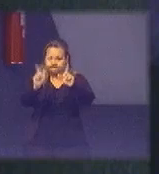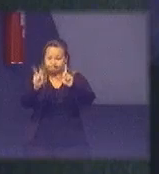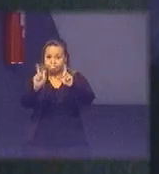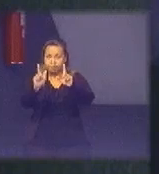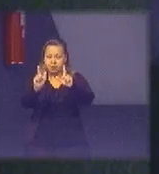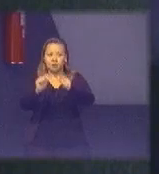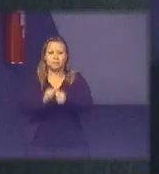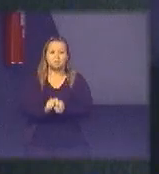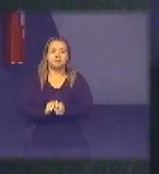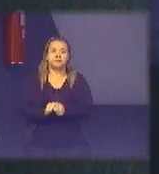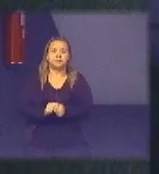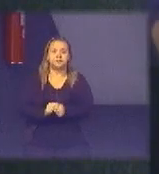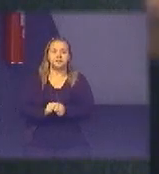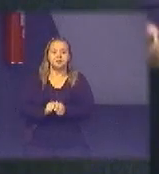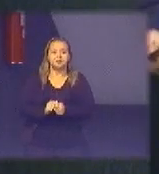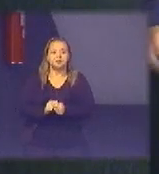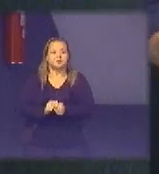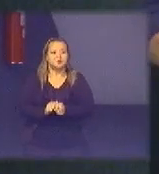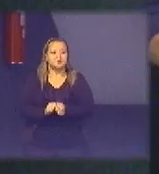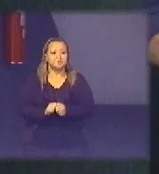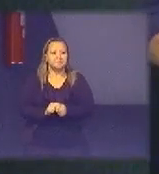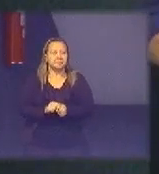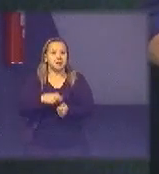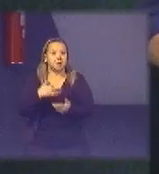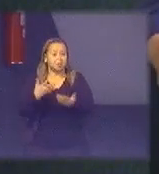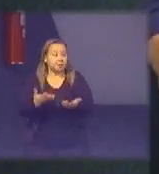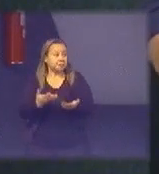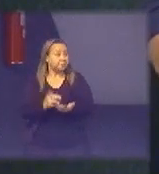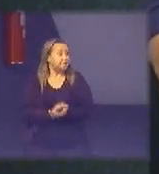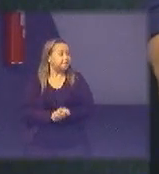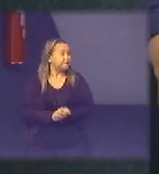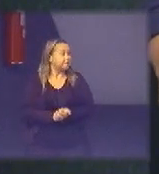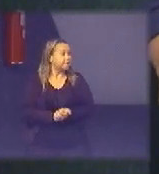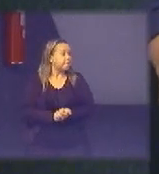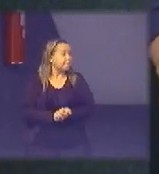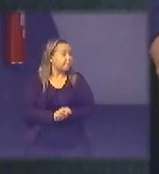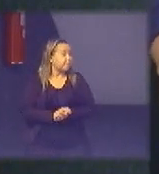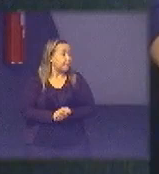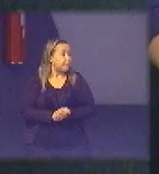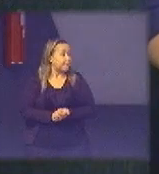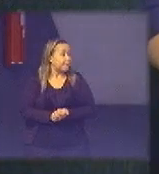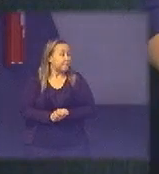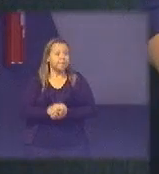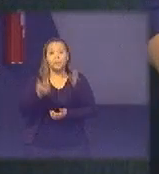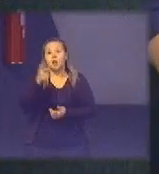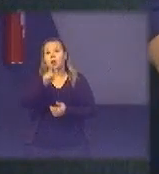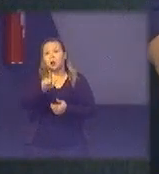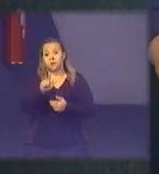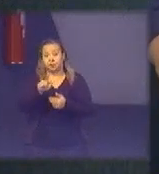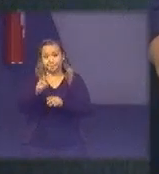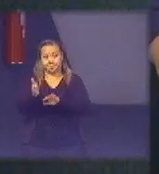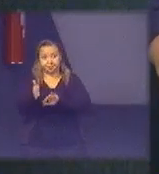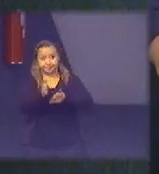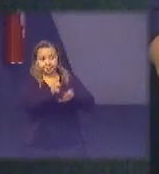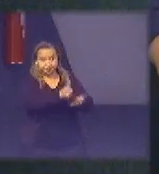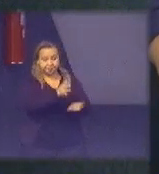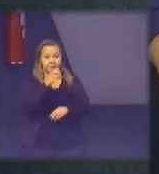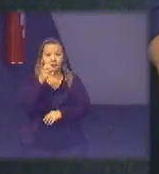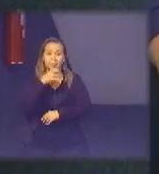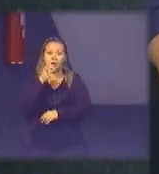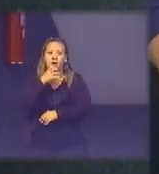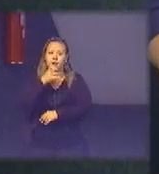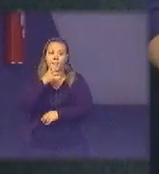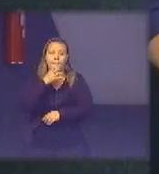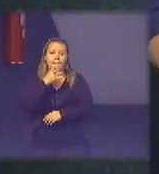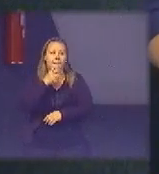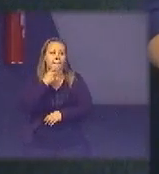ficar no meu cargo porque desse jeito que eu falo né mas a gente tenta né vamos embora outra coisa né aqui muito rápido né o